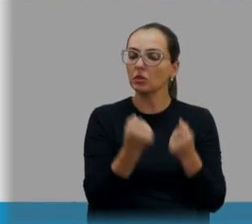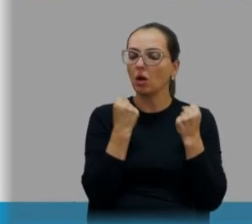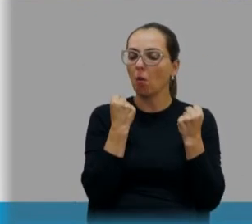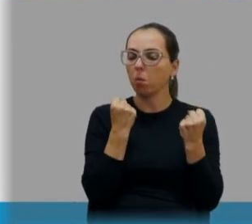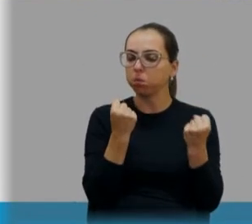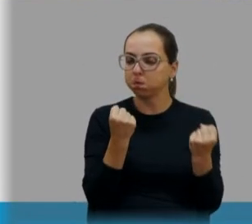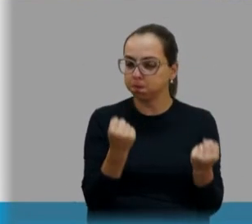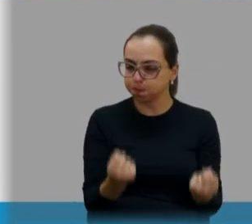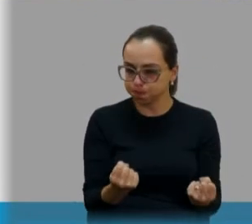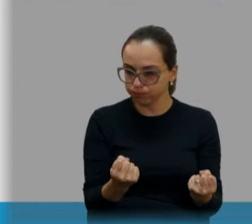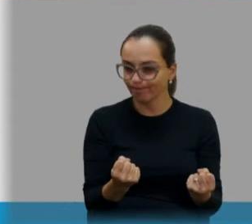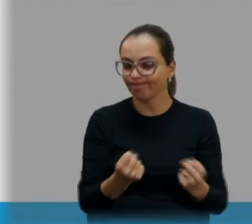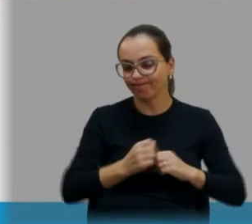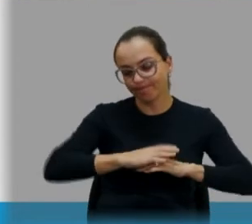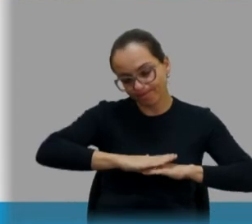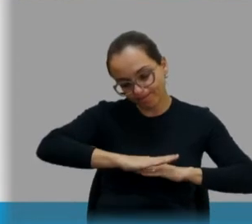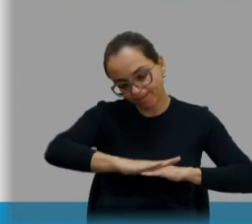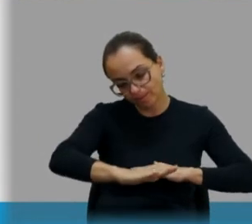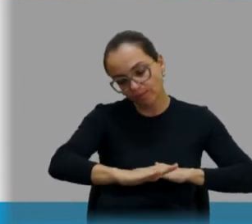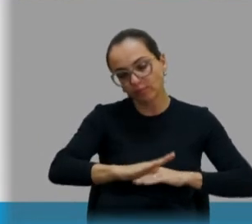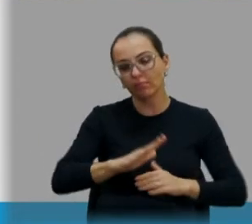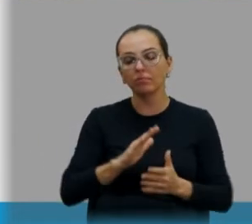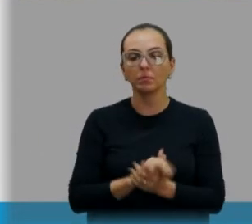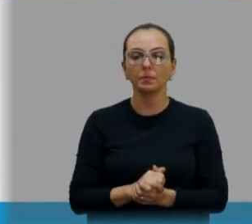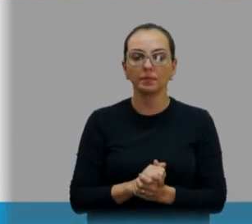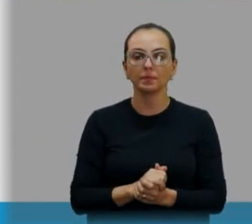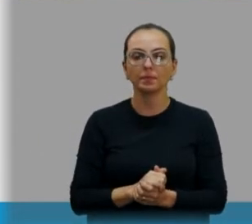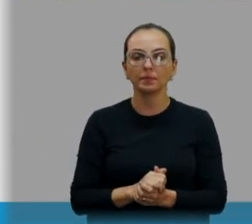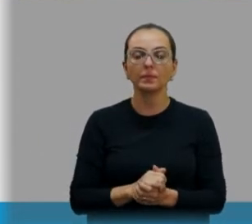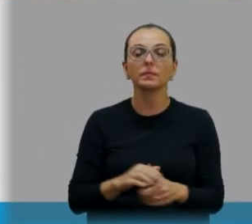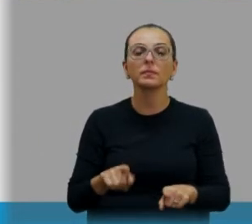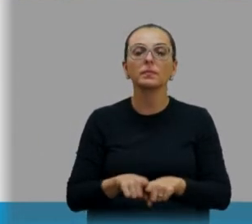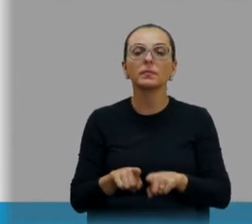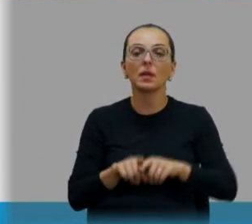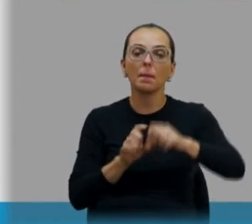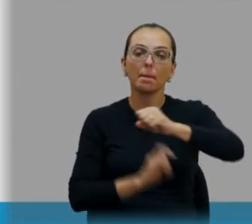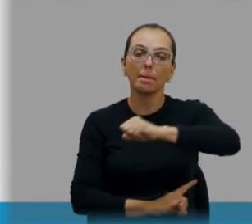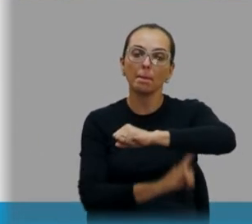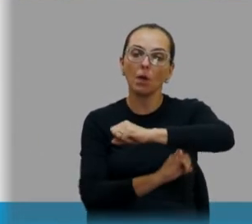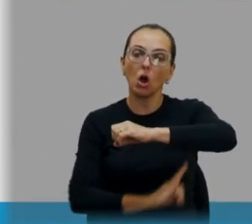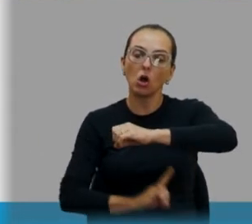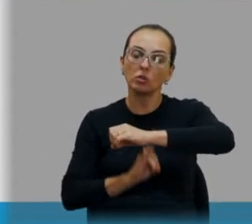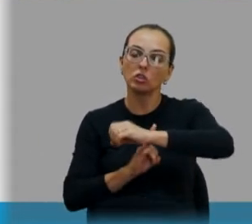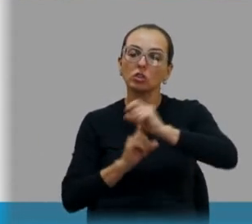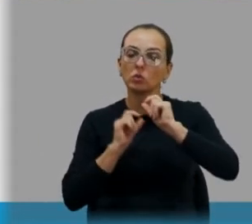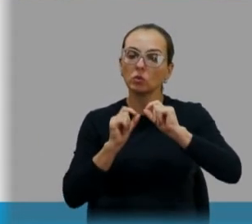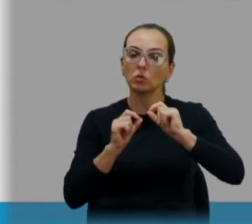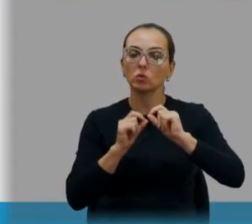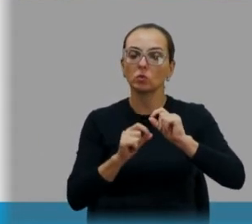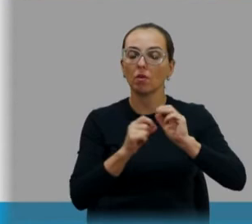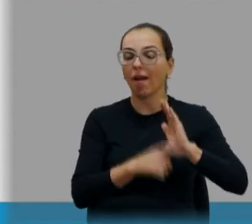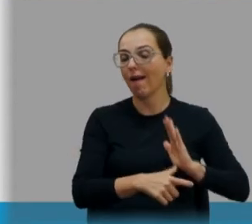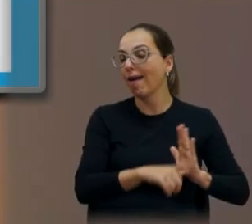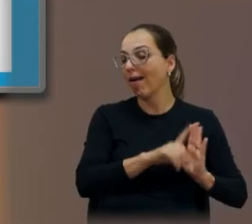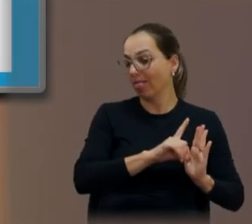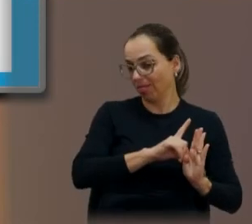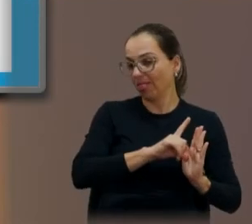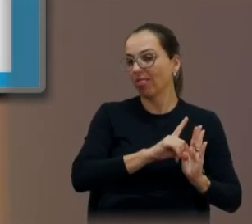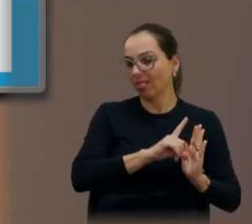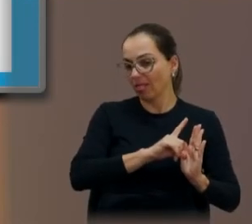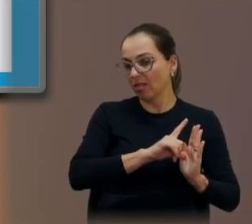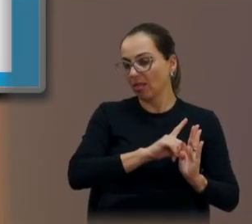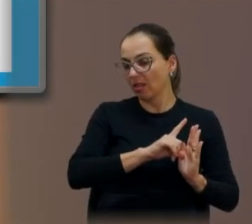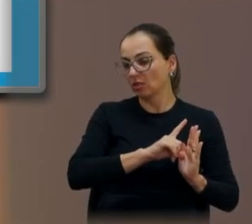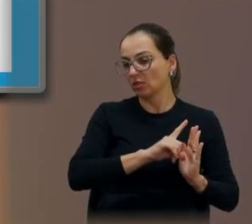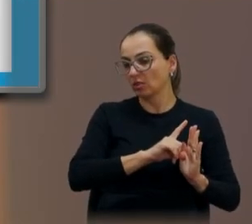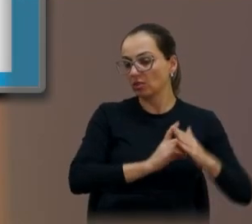significante. E o outro, as pontes que, antes de chegarem na Ponta dos